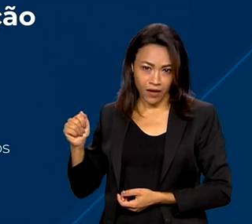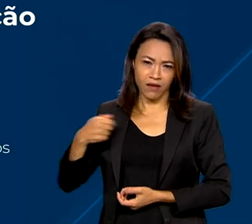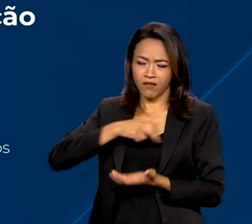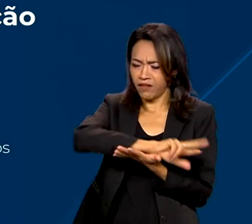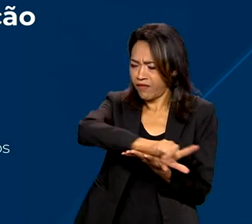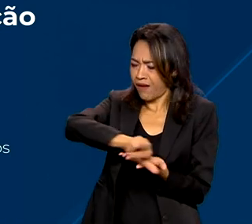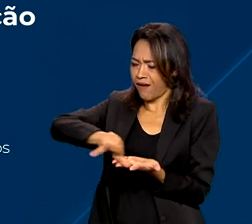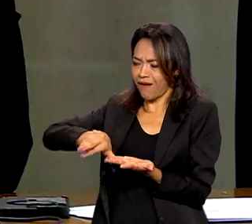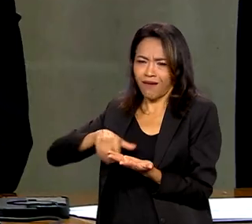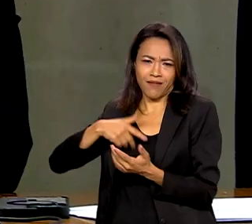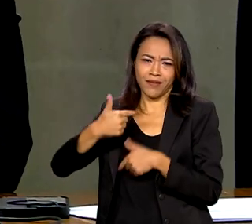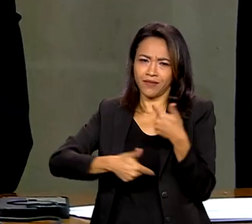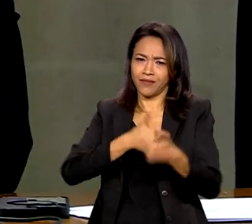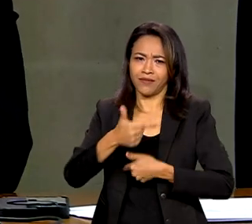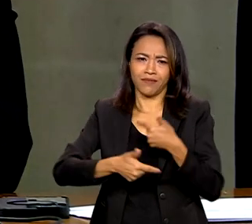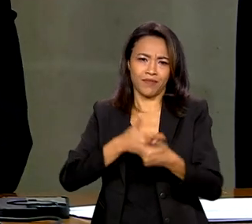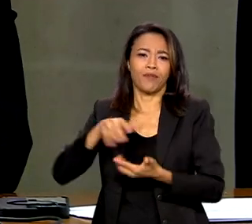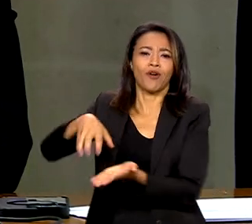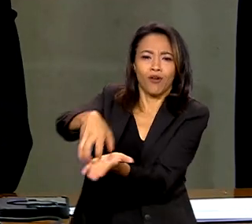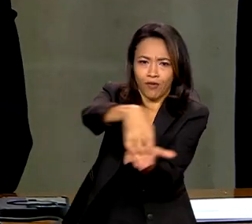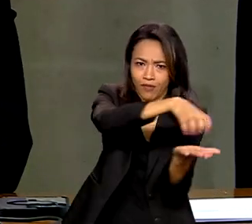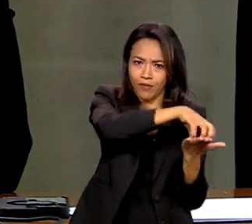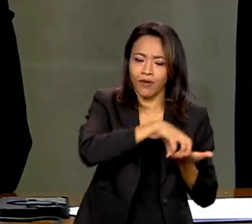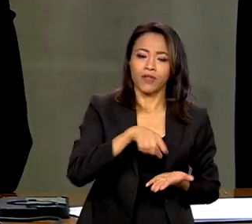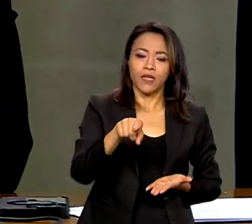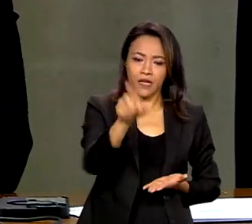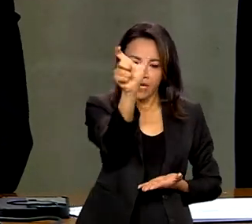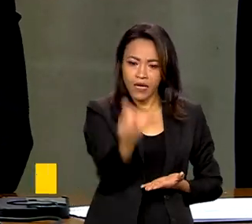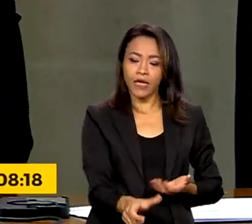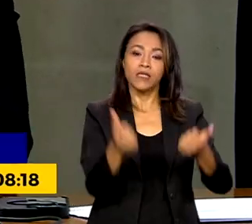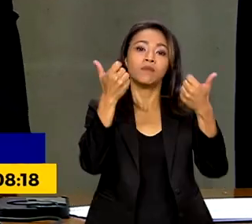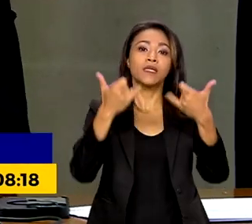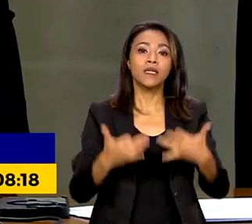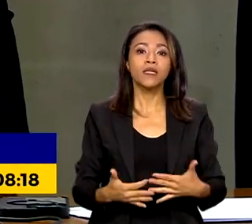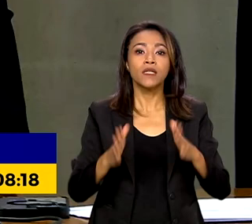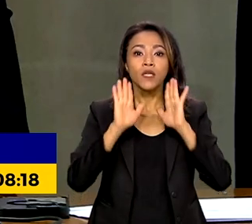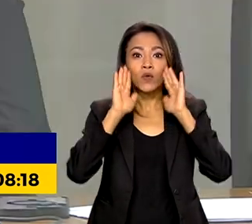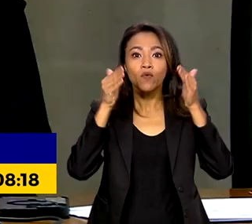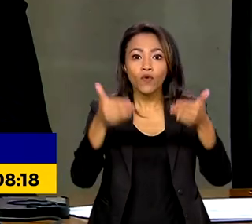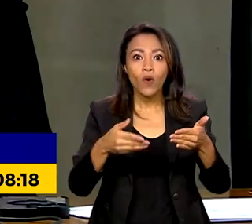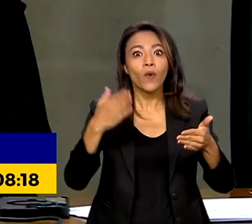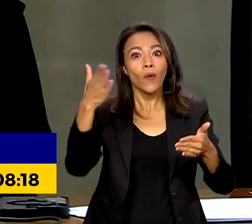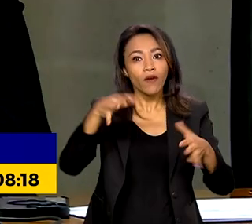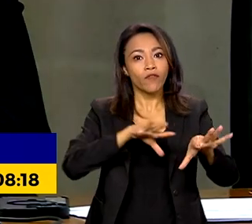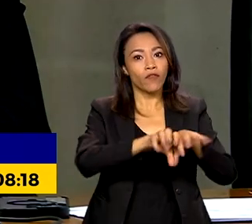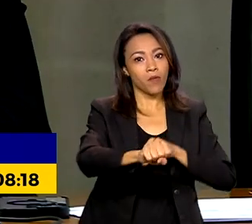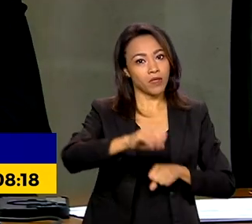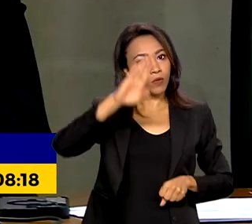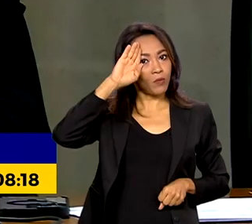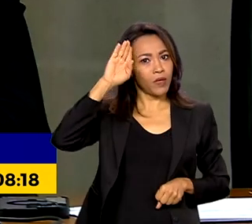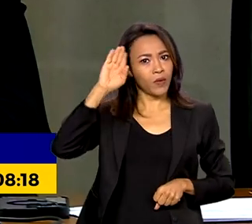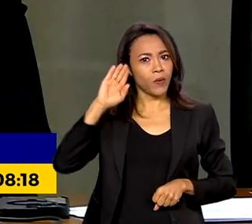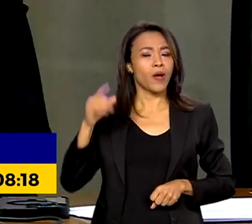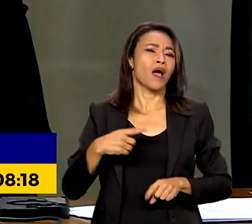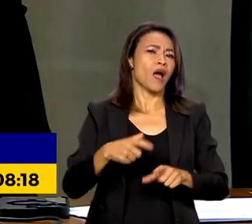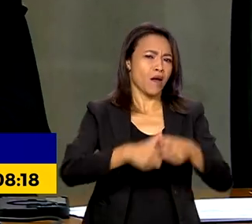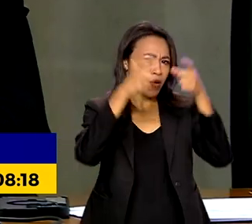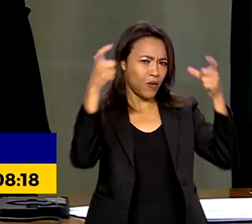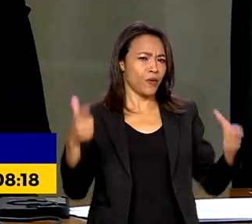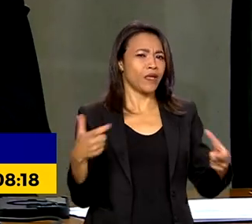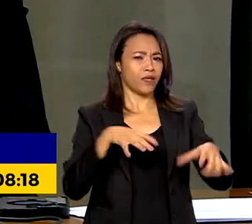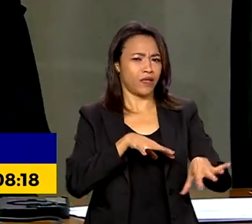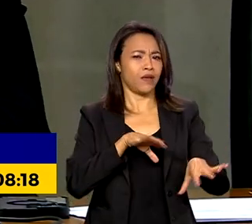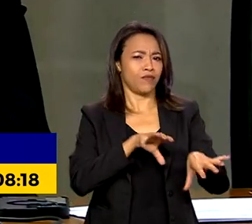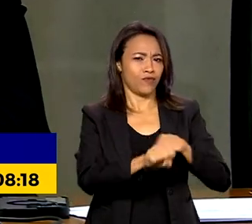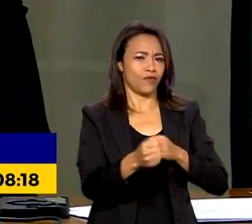diversos órgãos. A necessidade para o Serviço Público Federal é o foco no nível superior. A maior parte da sociedade brasileira é de nível médio, mas acaba que